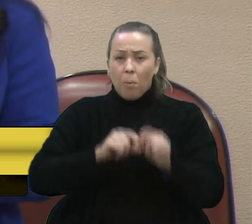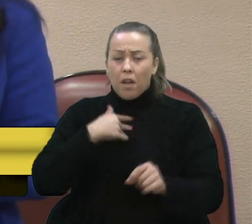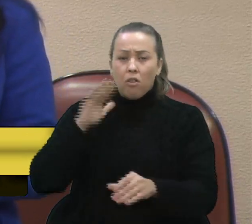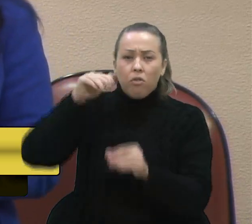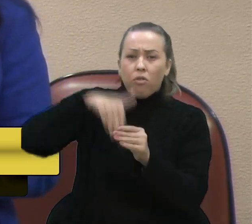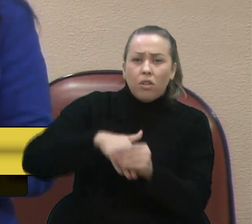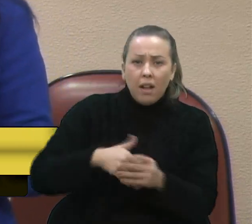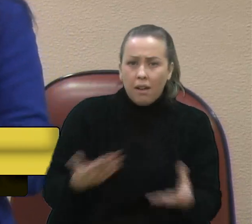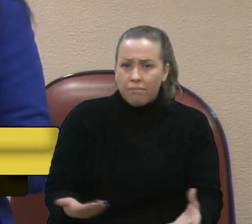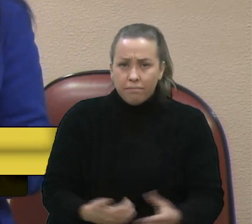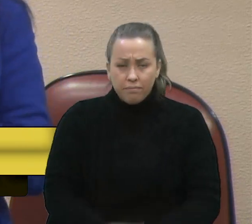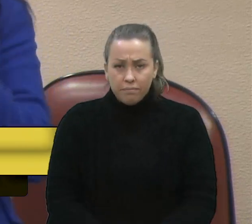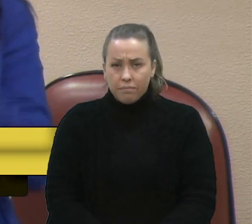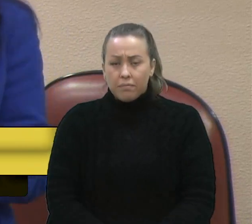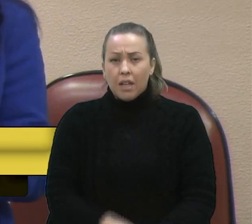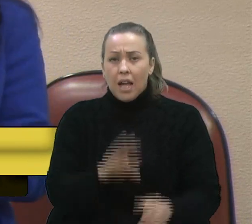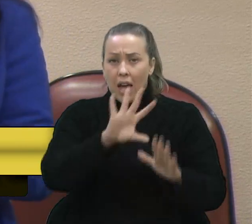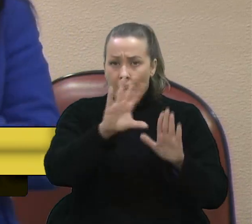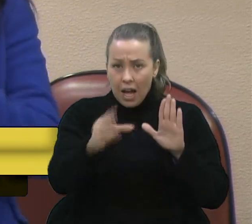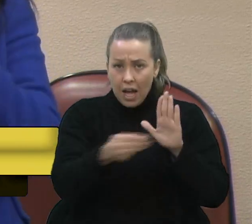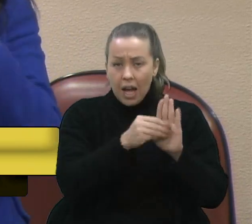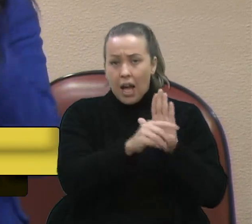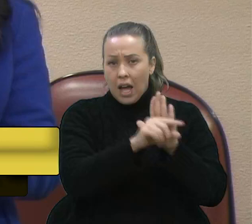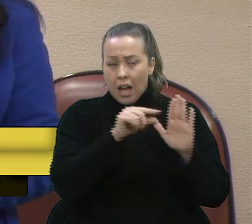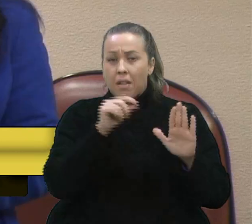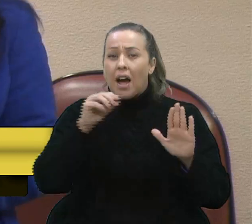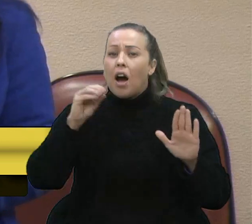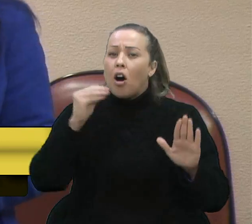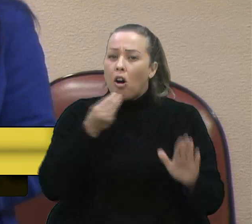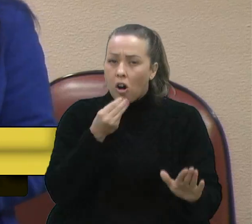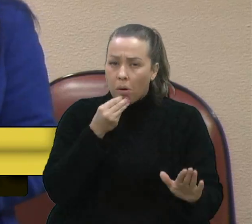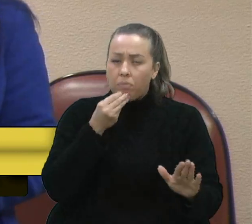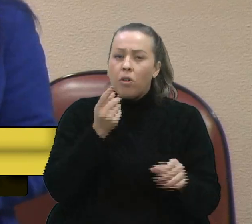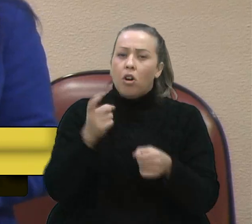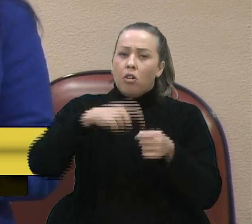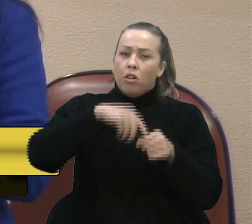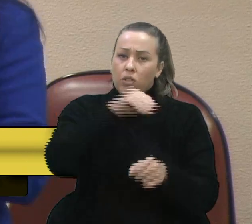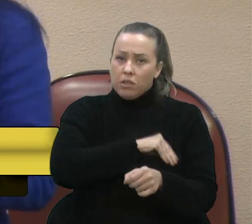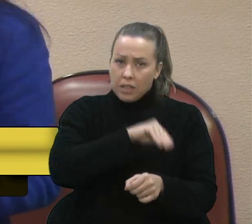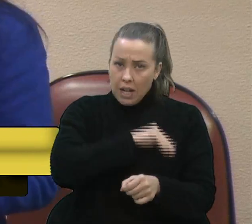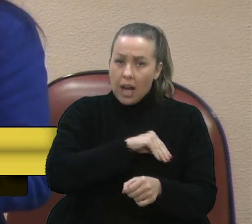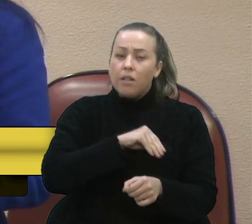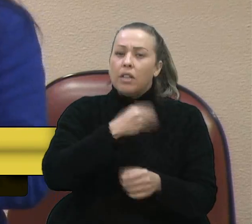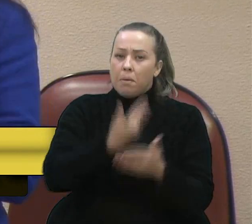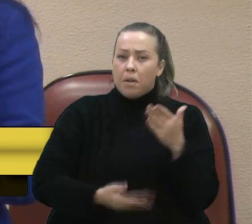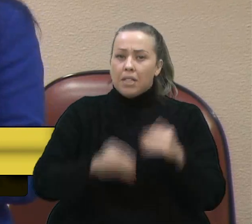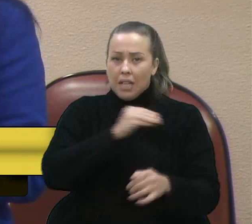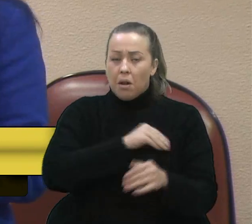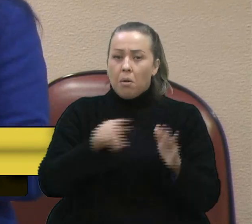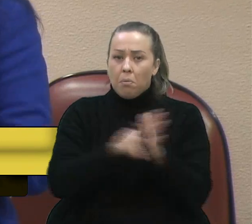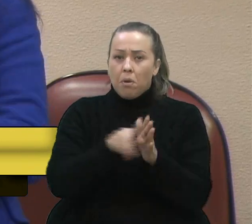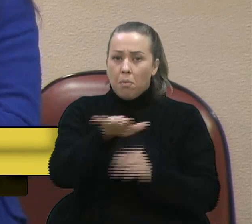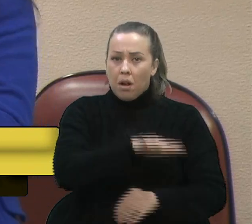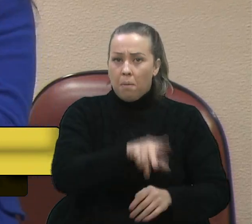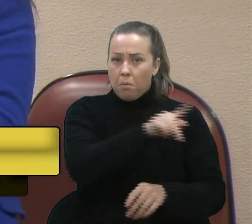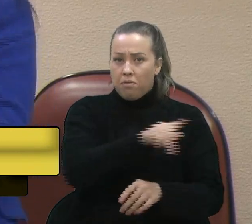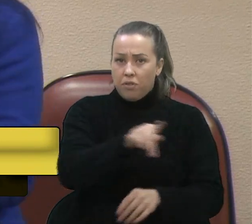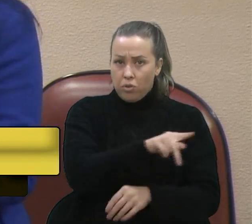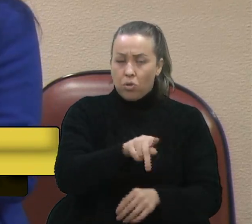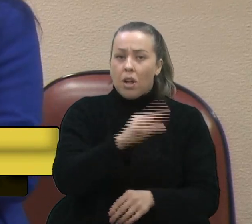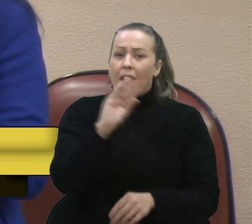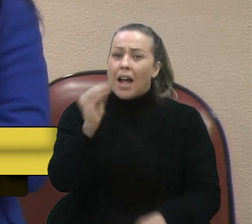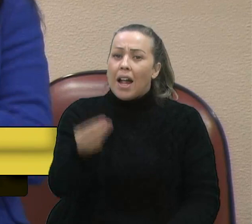em relação a isso. A emenda é óbvia, a necessidade de reposição salarial, das perdas salariais para os trabalhadores de educação, é